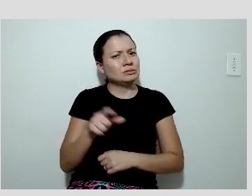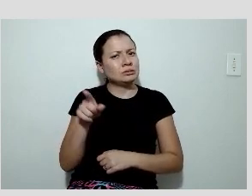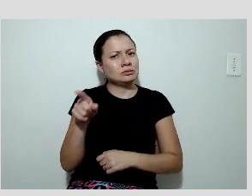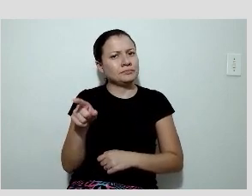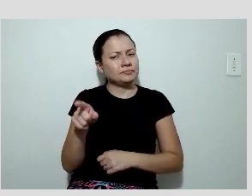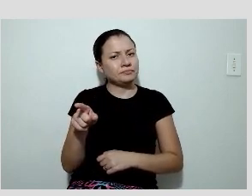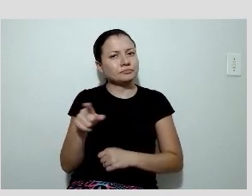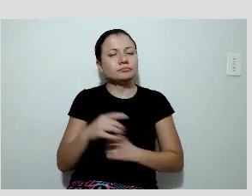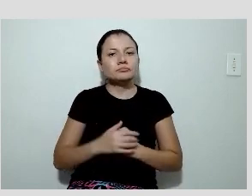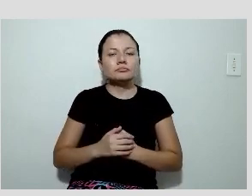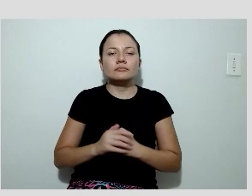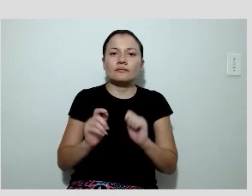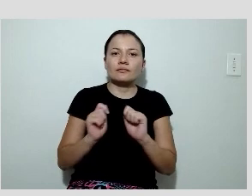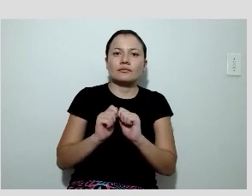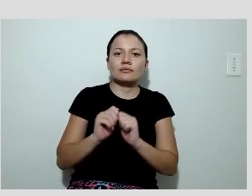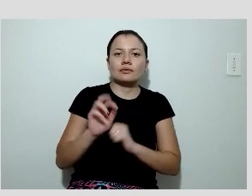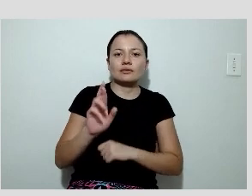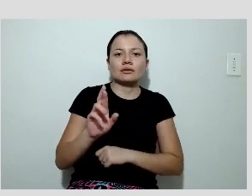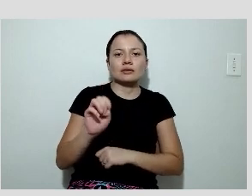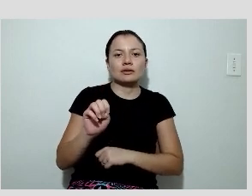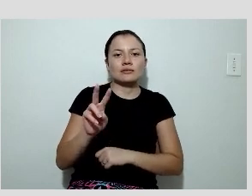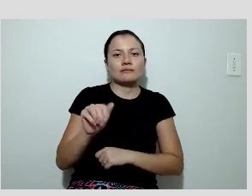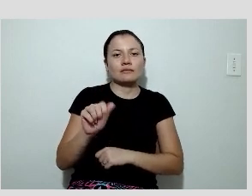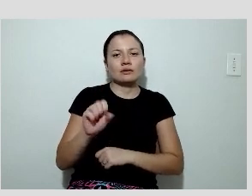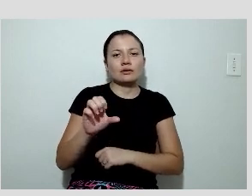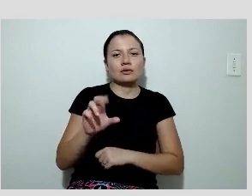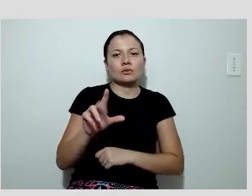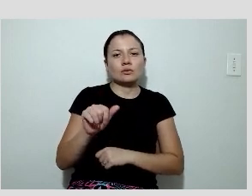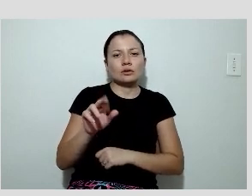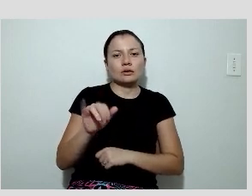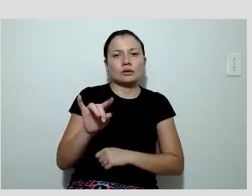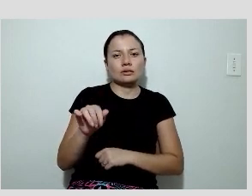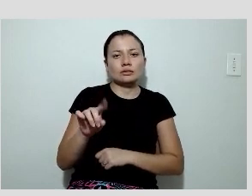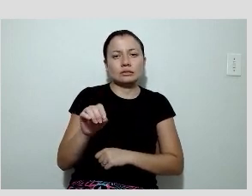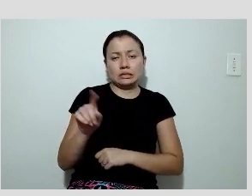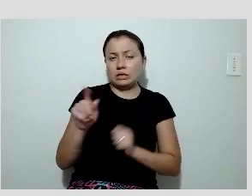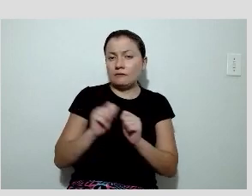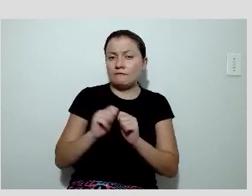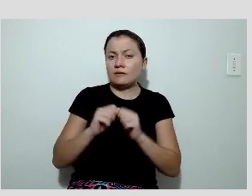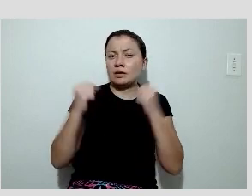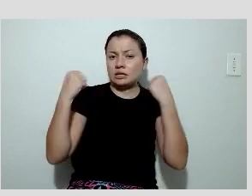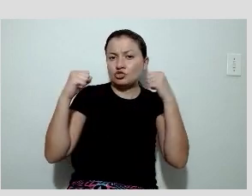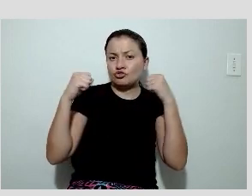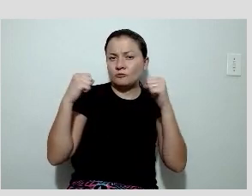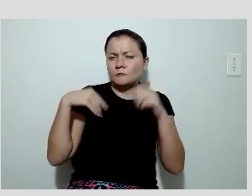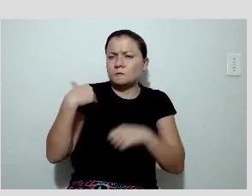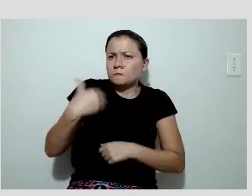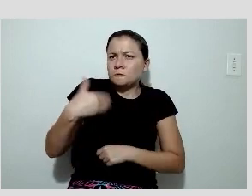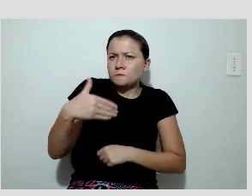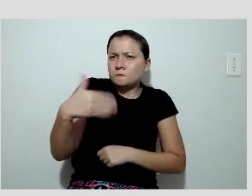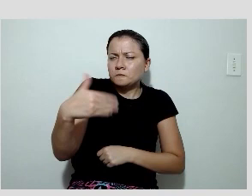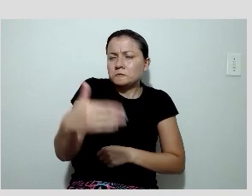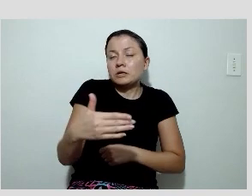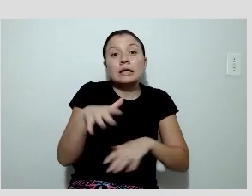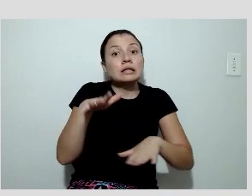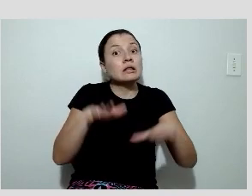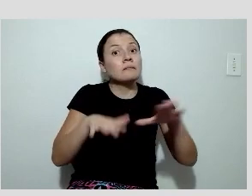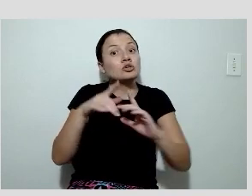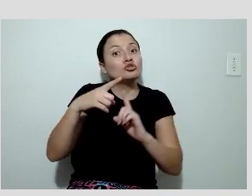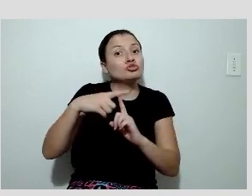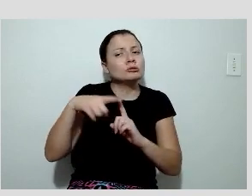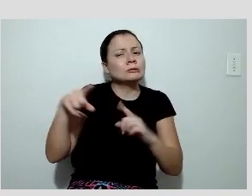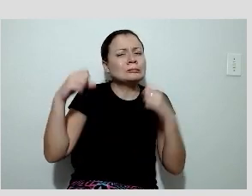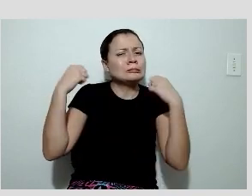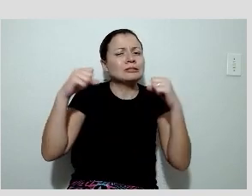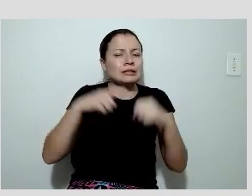paciente é revascularizado e faz atividade física regular, dependendo do nível de atividade física, ter um teste